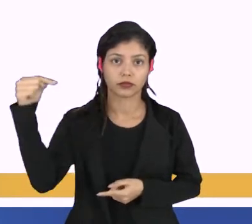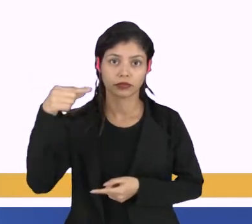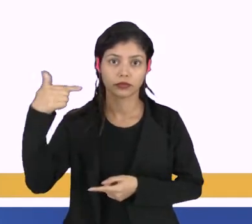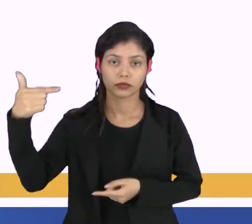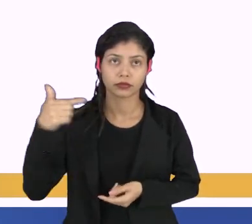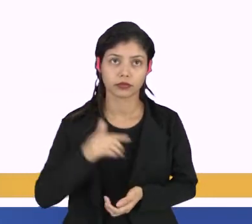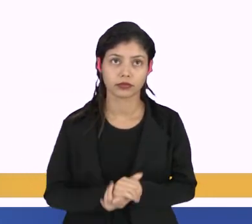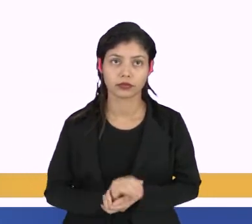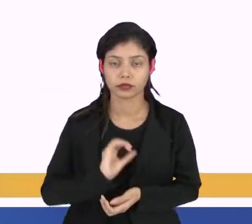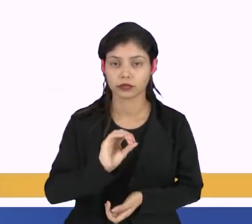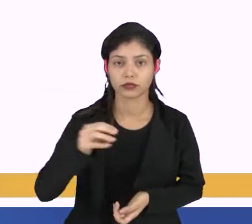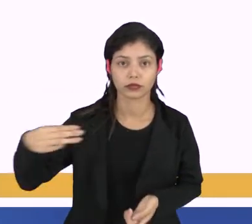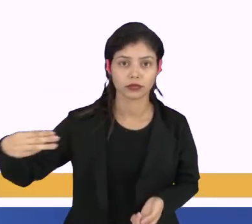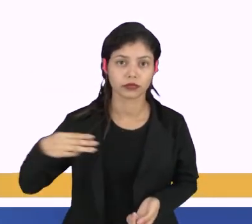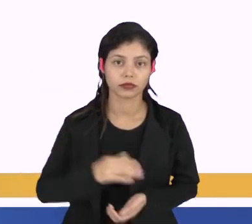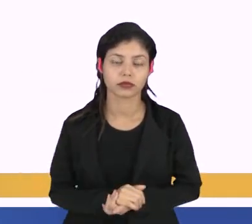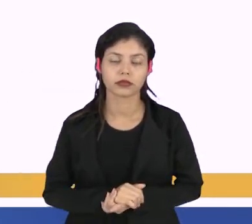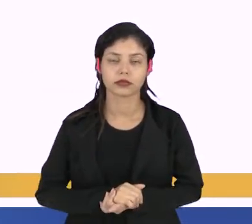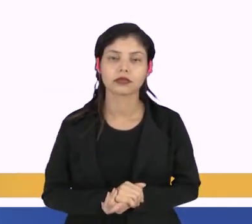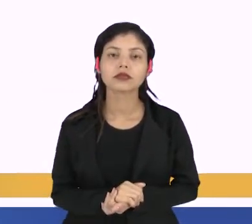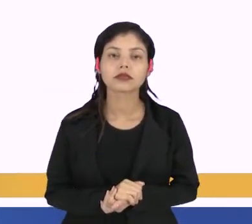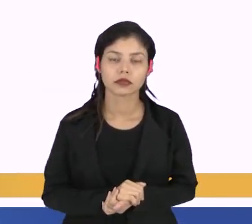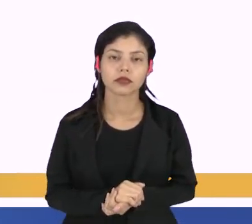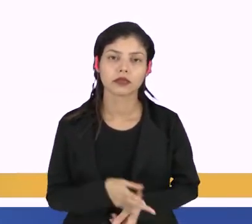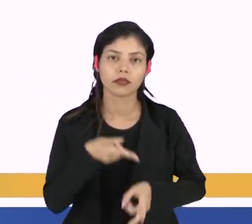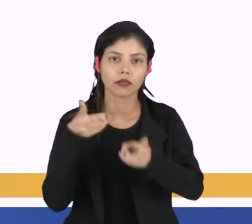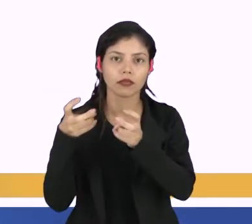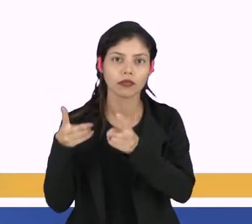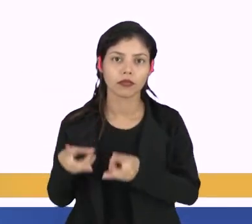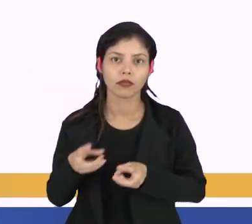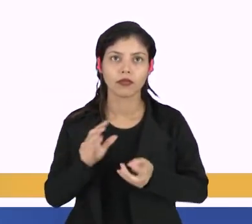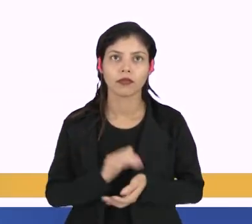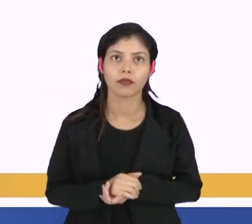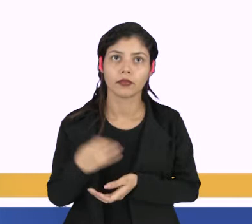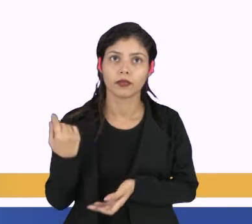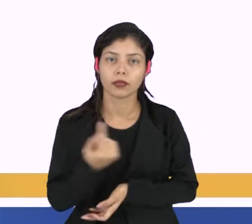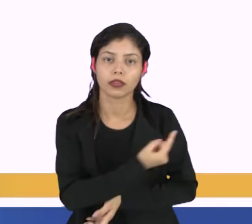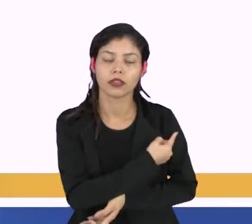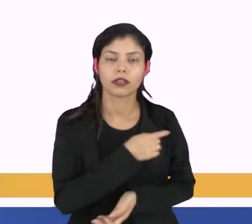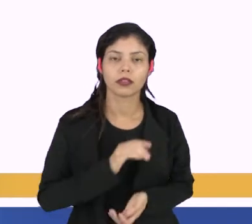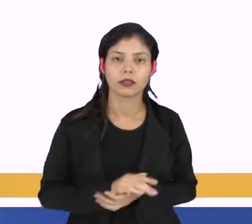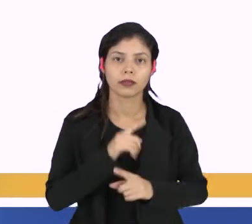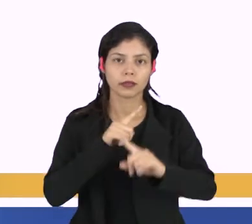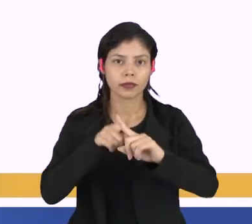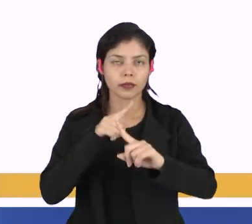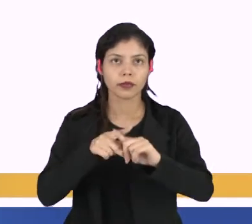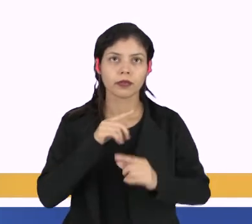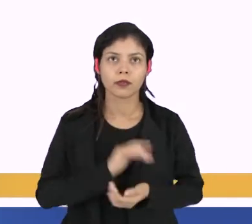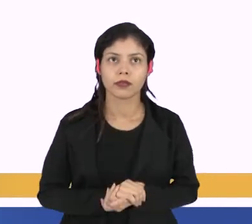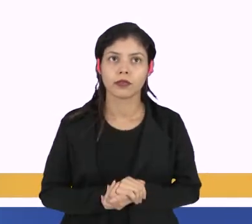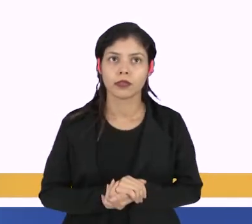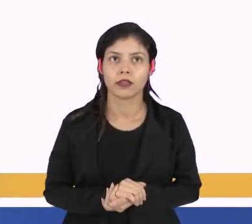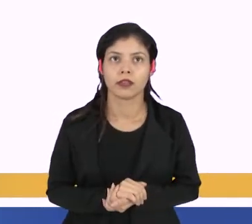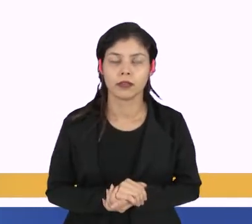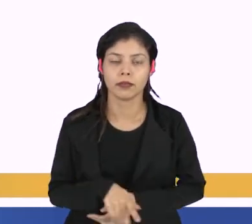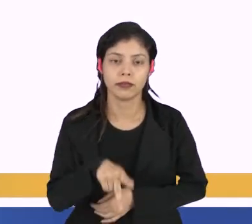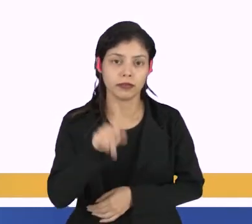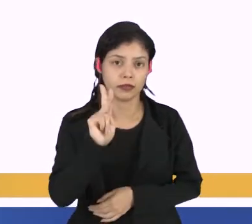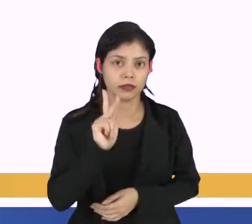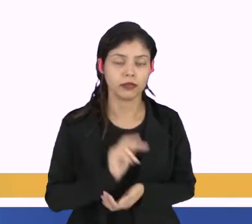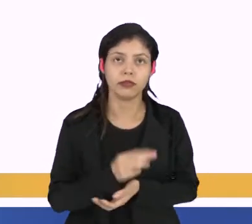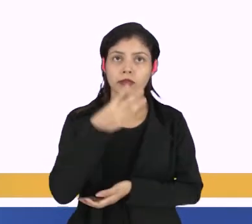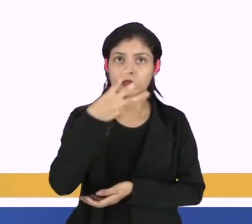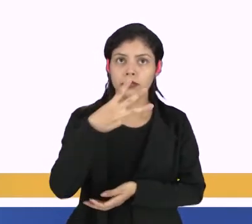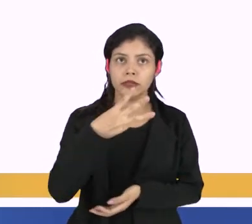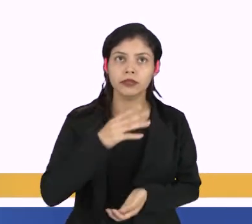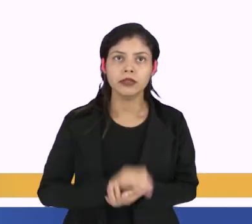2, na segunda linha o 0 e o 3. Então percebam que nós vamos multiplicar o nosso K, que é